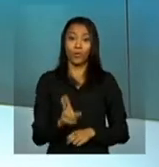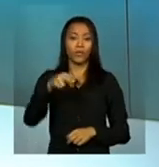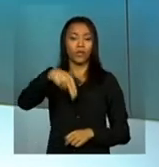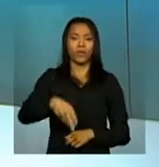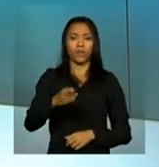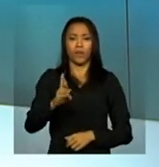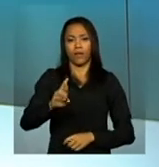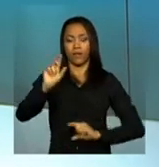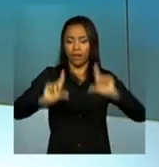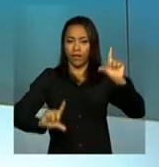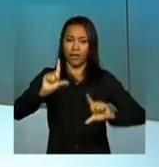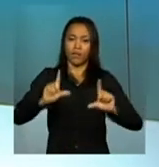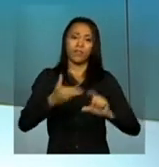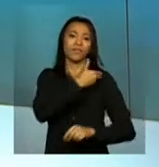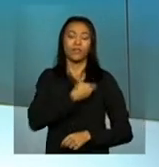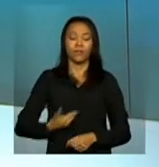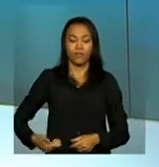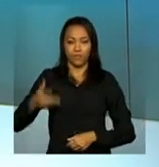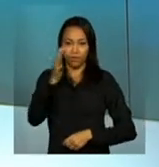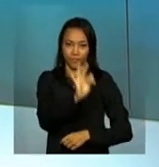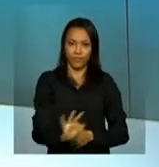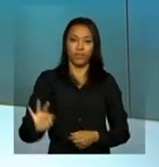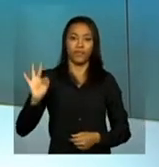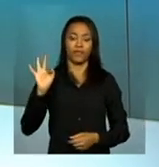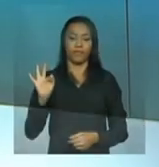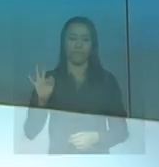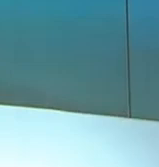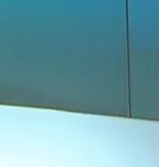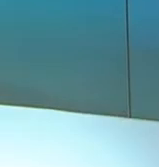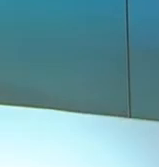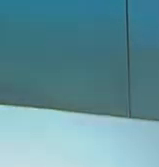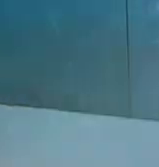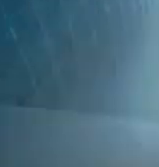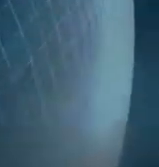Continue com a gente aqui na NBR, a TV do Governo Federal.